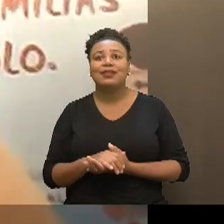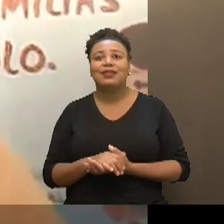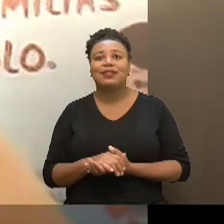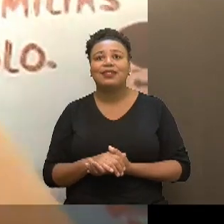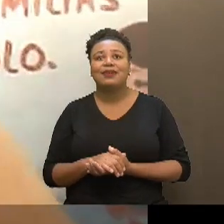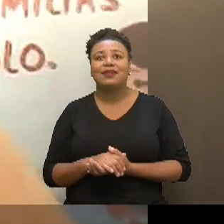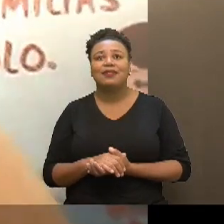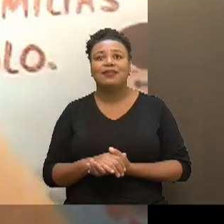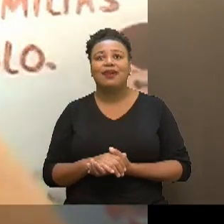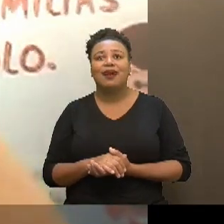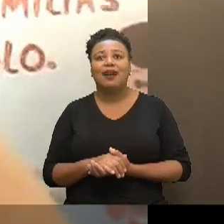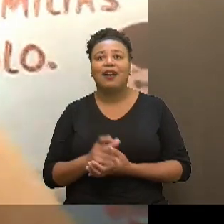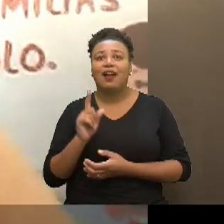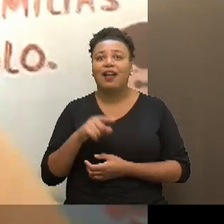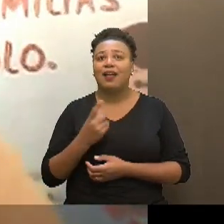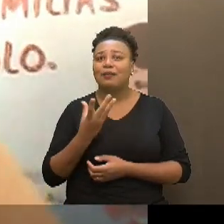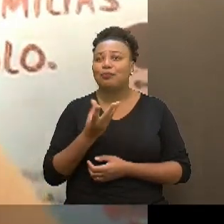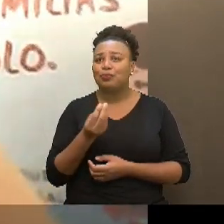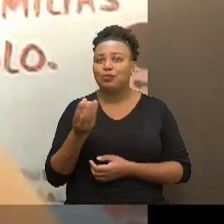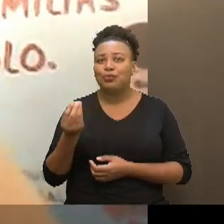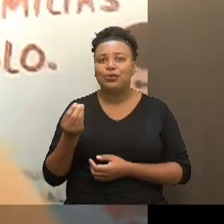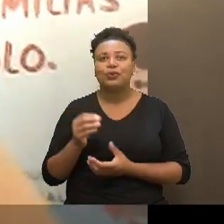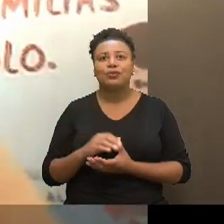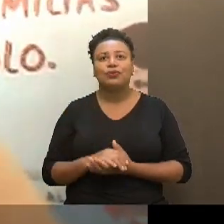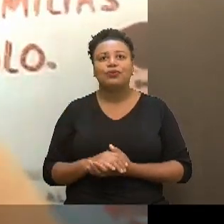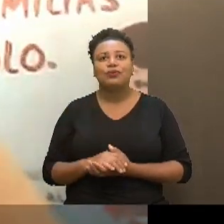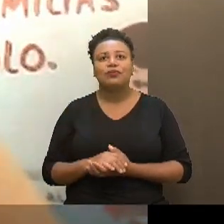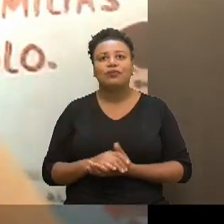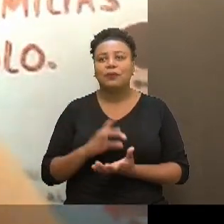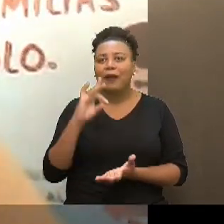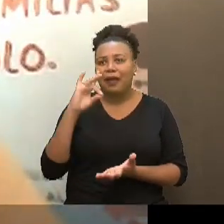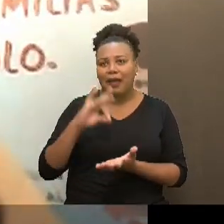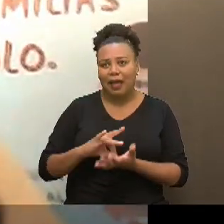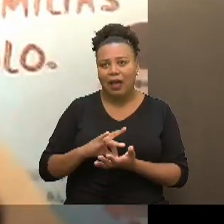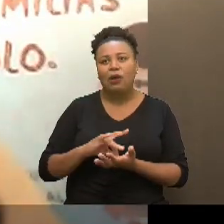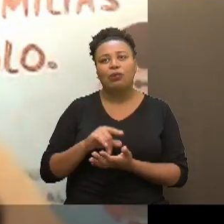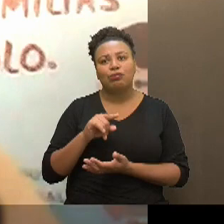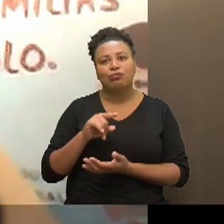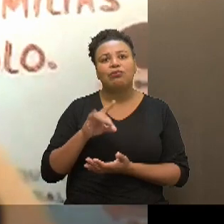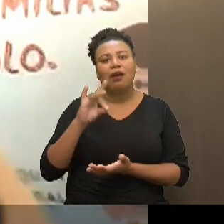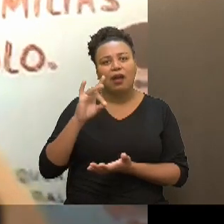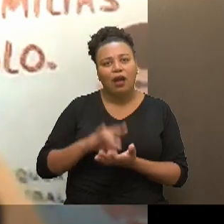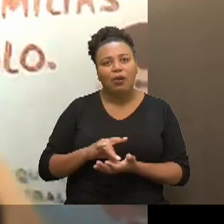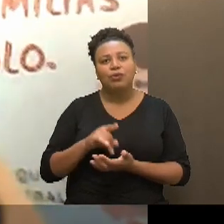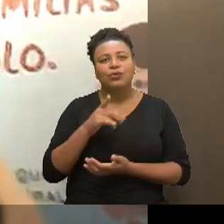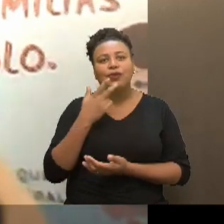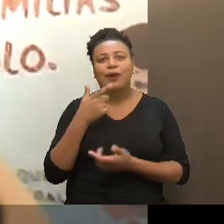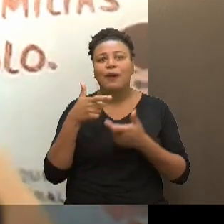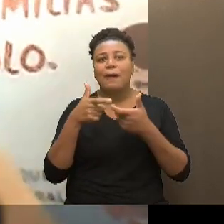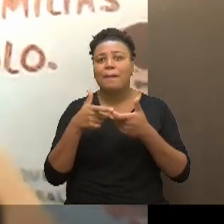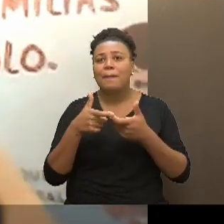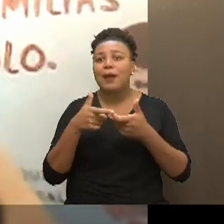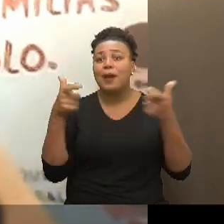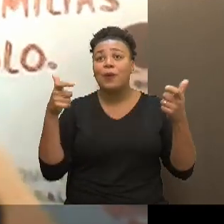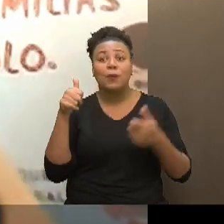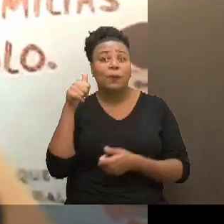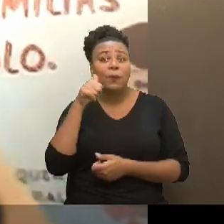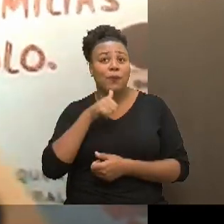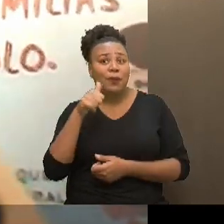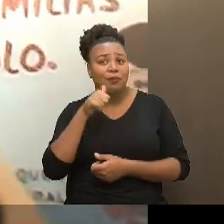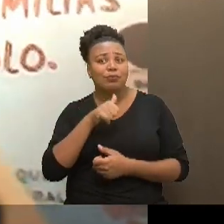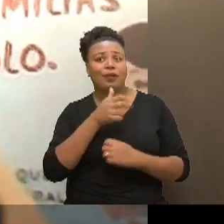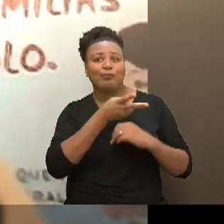e é muito real, né, tudo isso, né, e a maioria das mulheres que